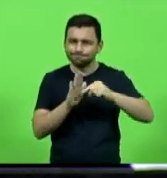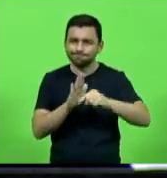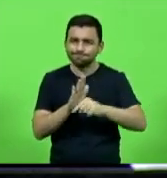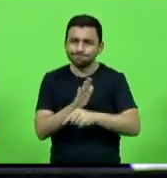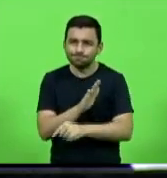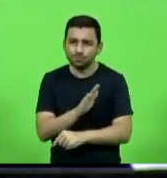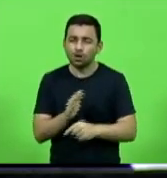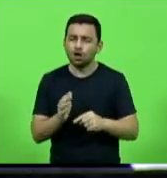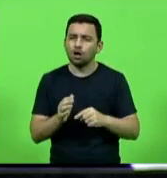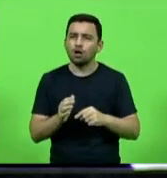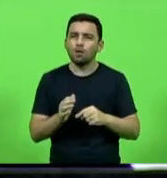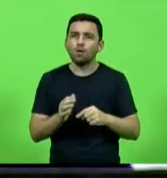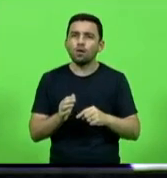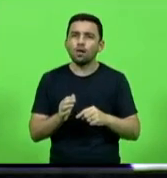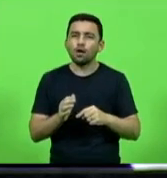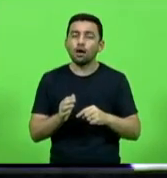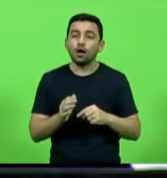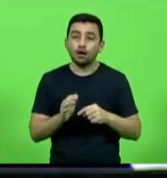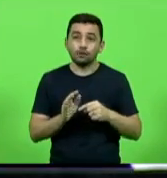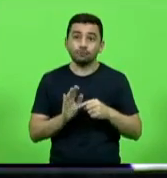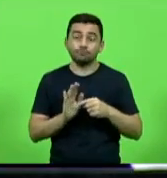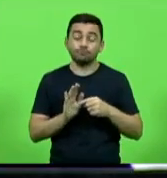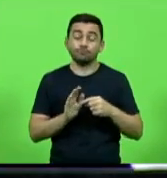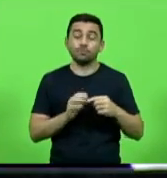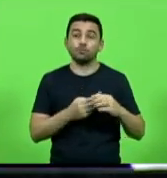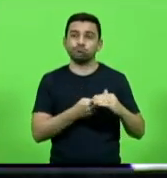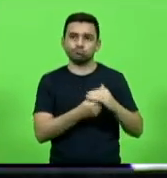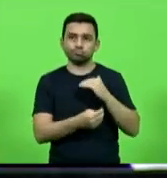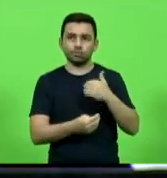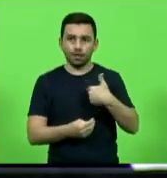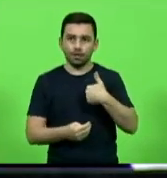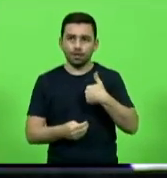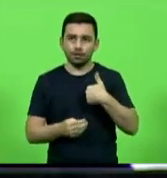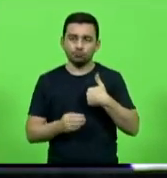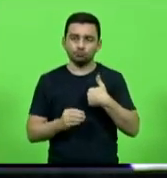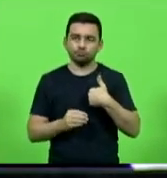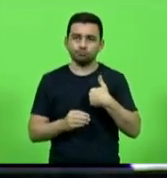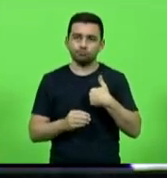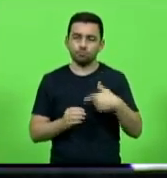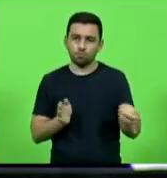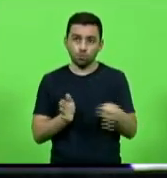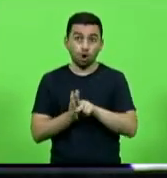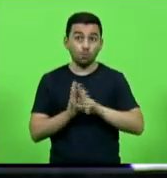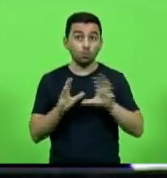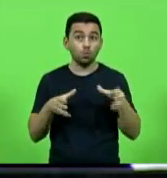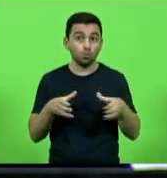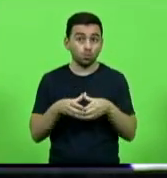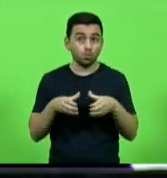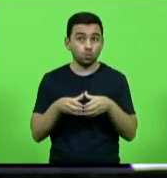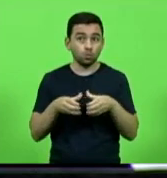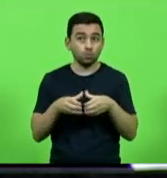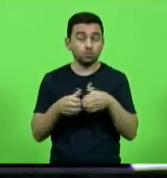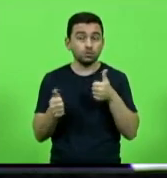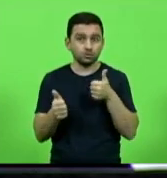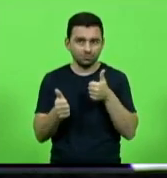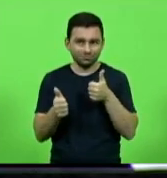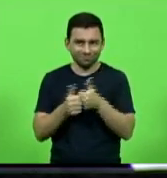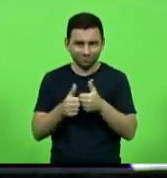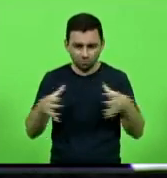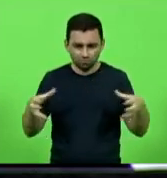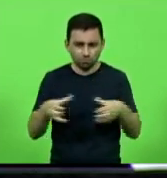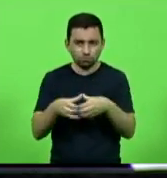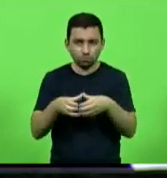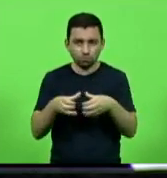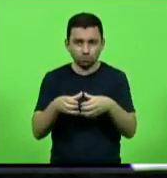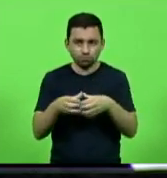fui pela indicação do meu partido para ser membro do tribunal misto e